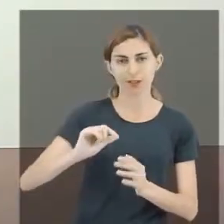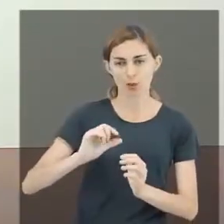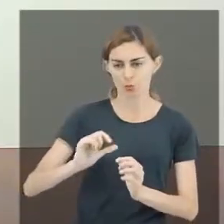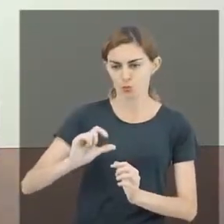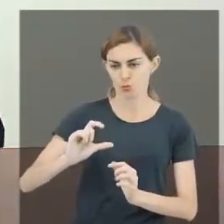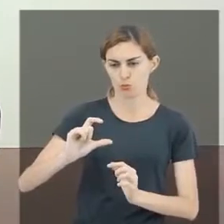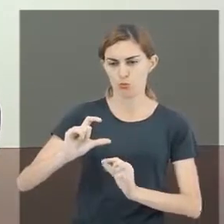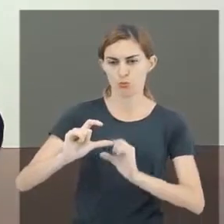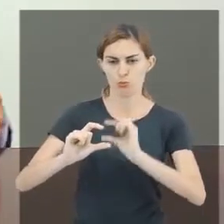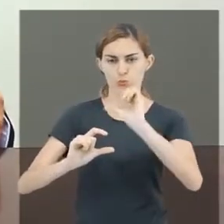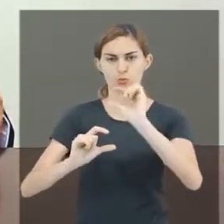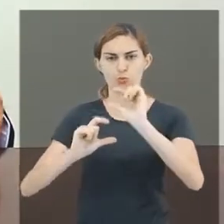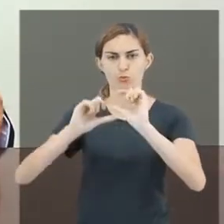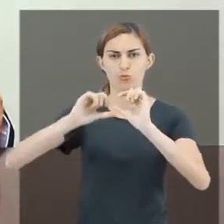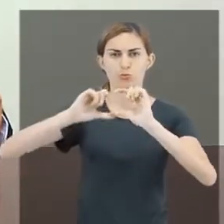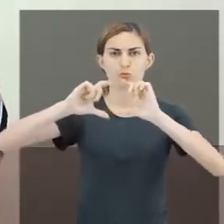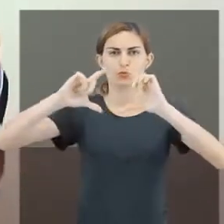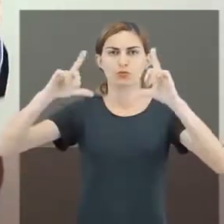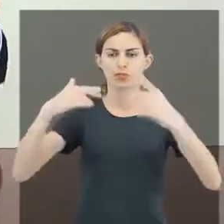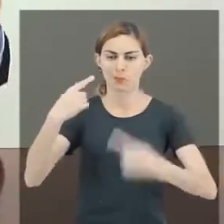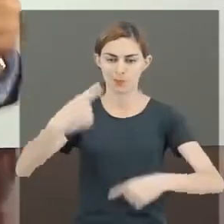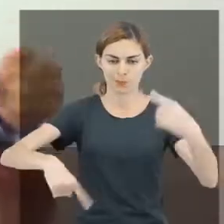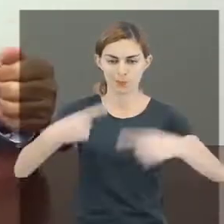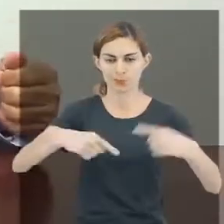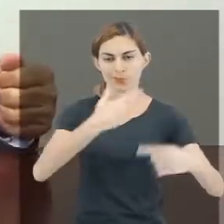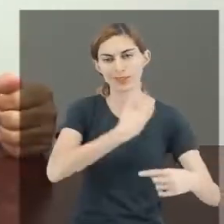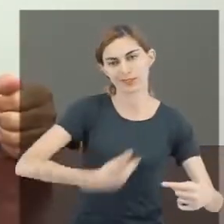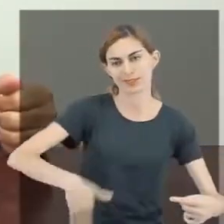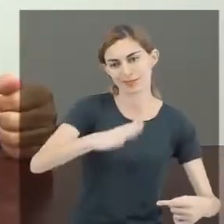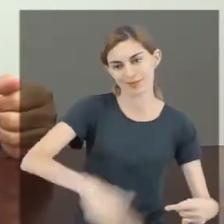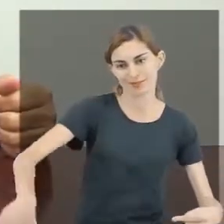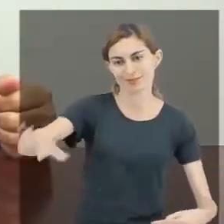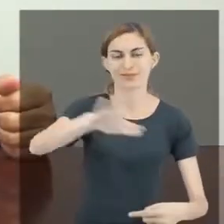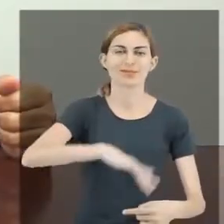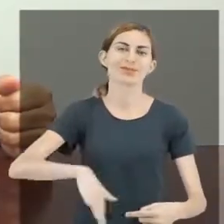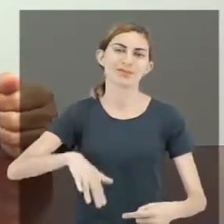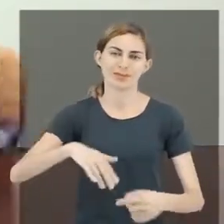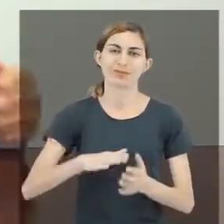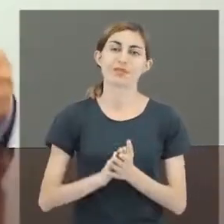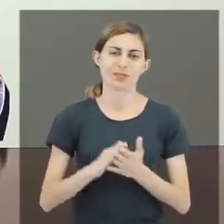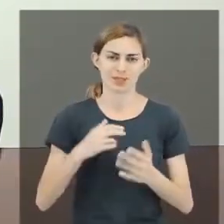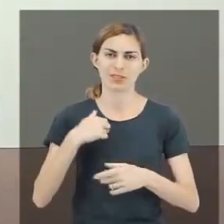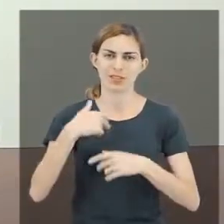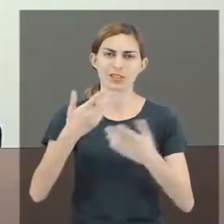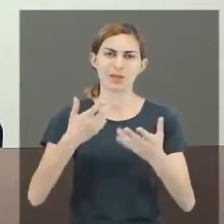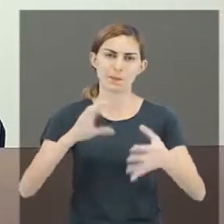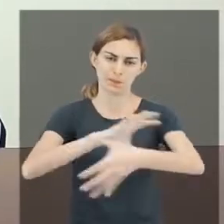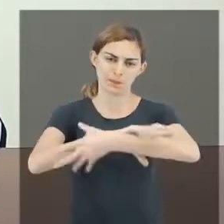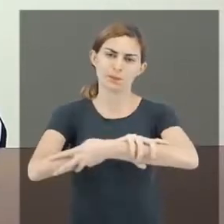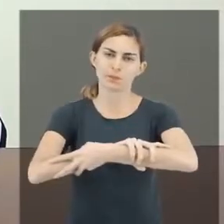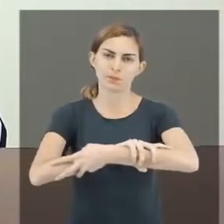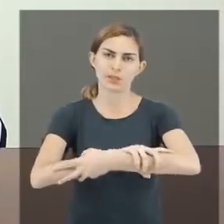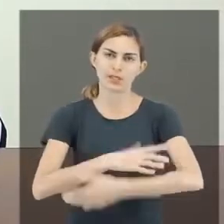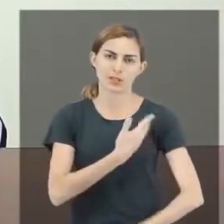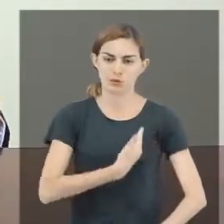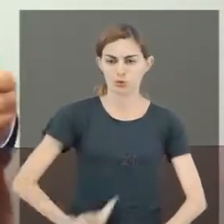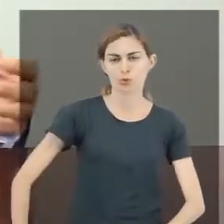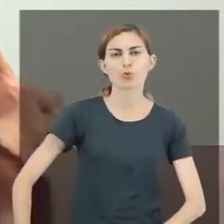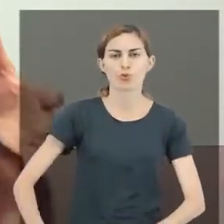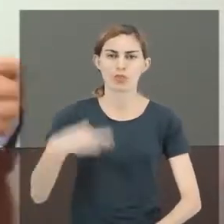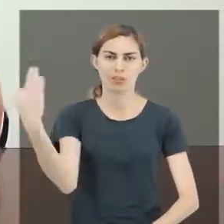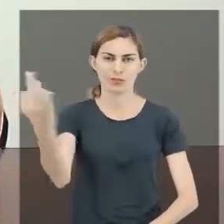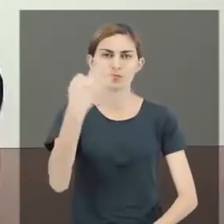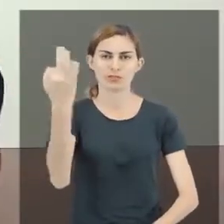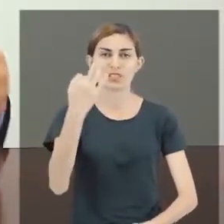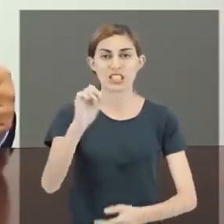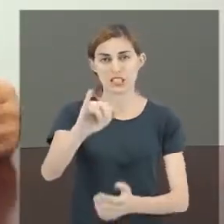fortalece quando se transforma em política pública. E muito, muito tem que se dizer aqui, em parceria com o governo federal. Porque